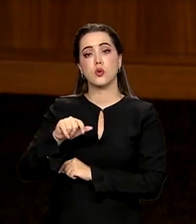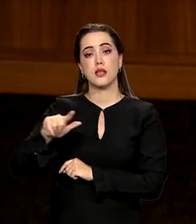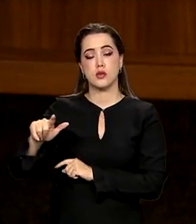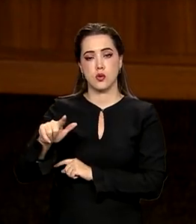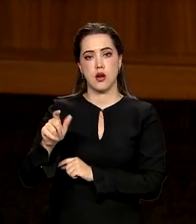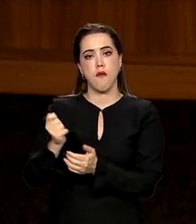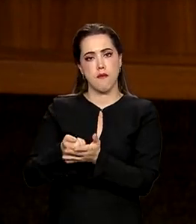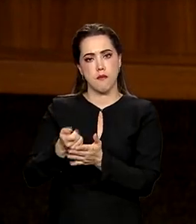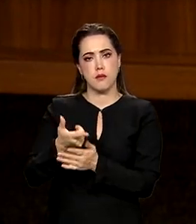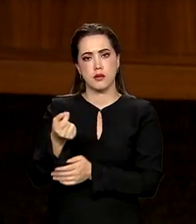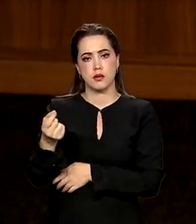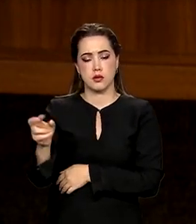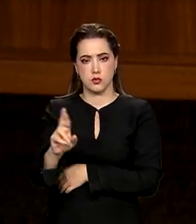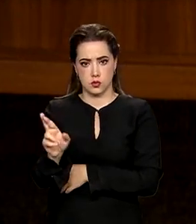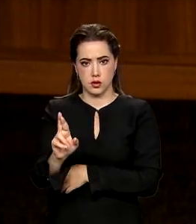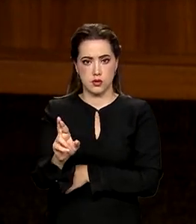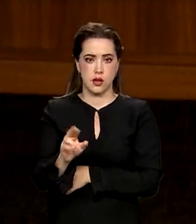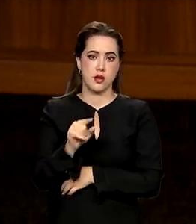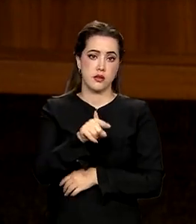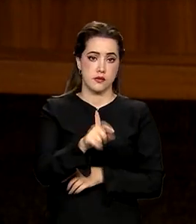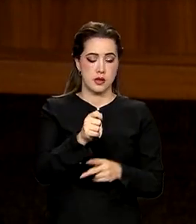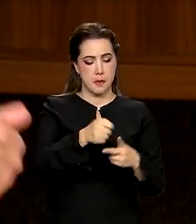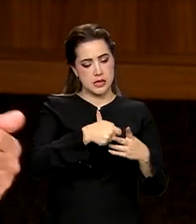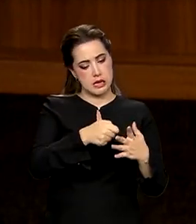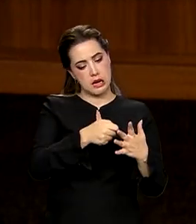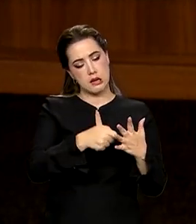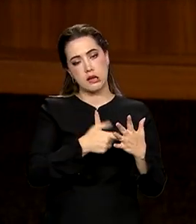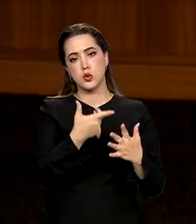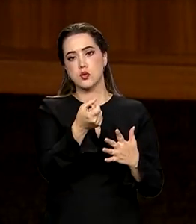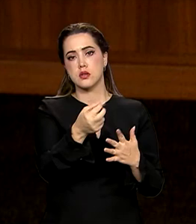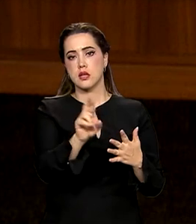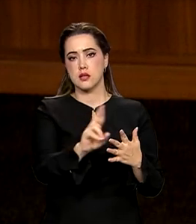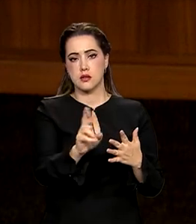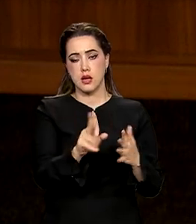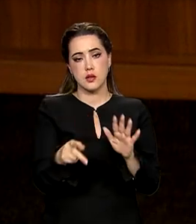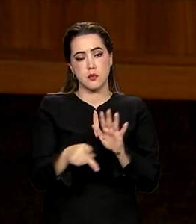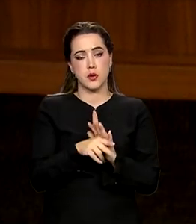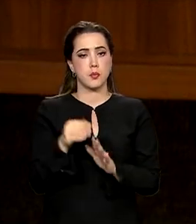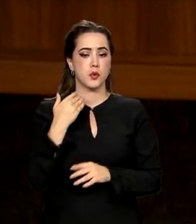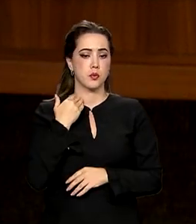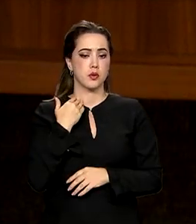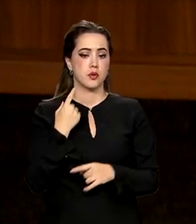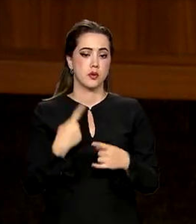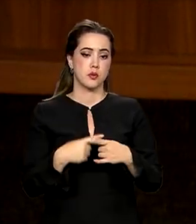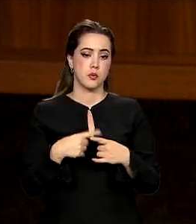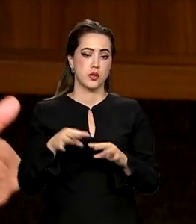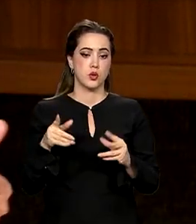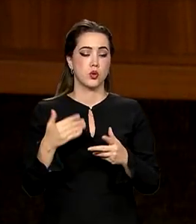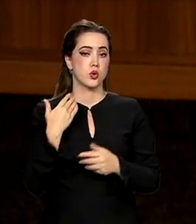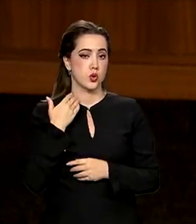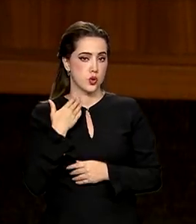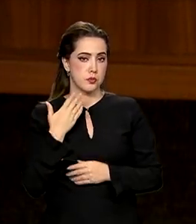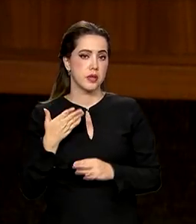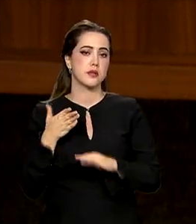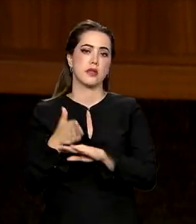parcelar esses 200 reais na sua agência bancária, porque todos os grandes bancos entraram no Desenrola.